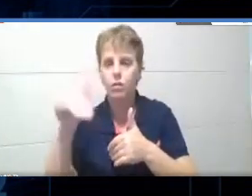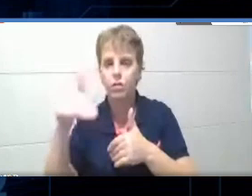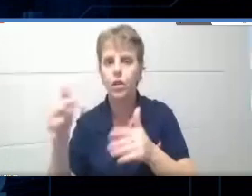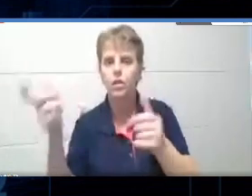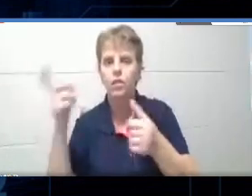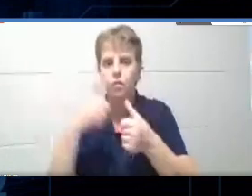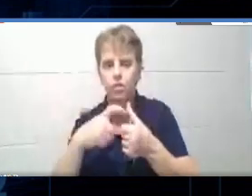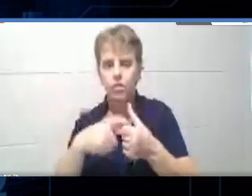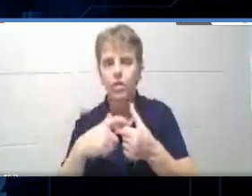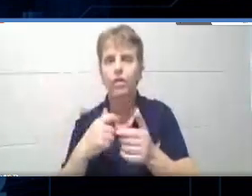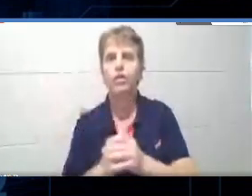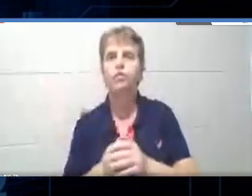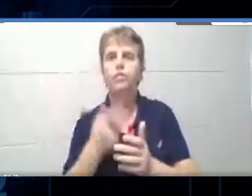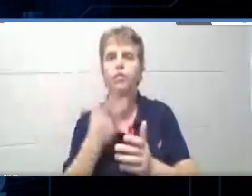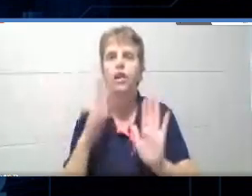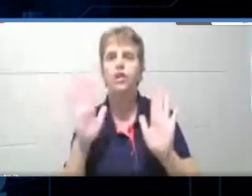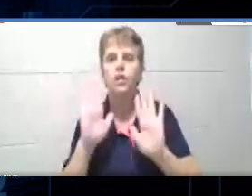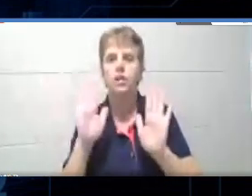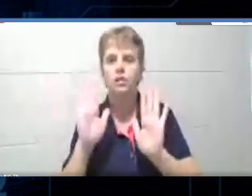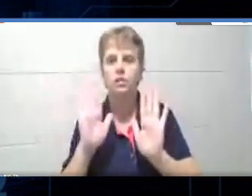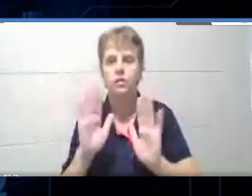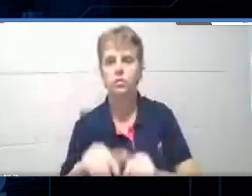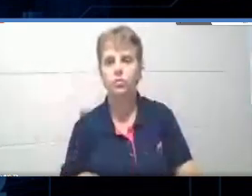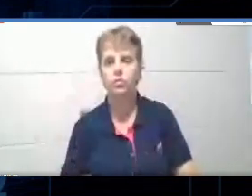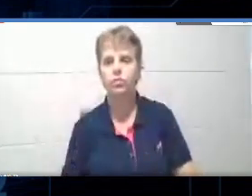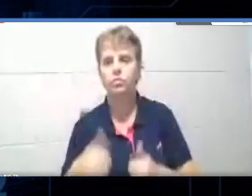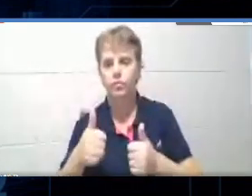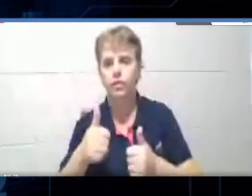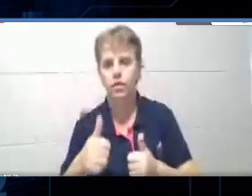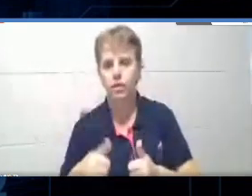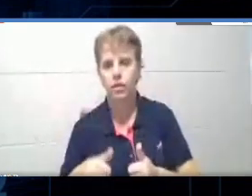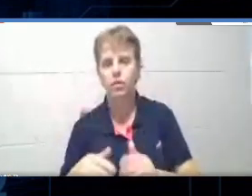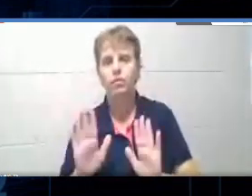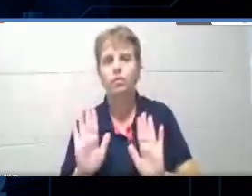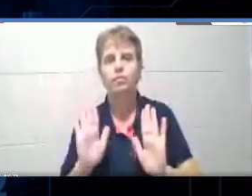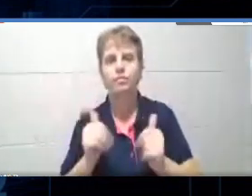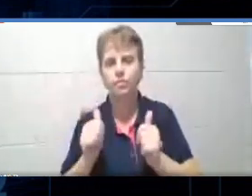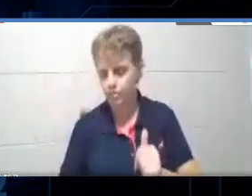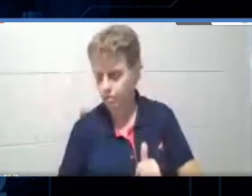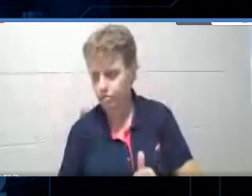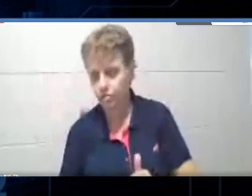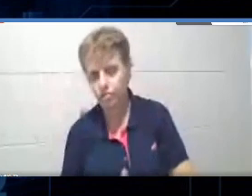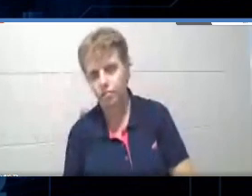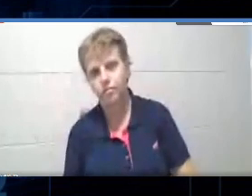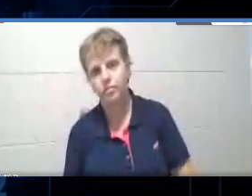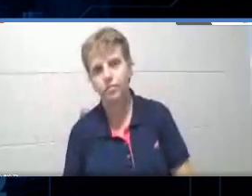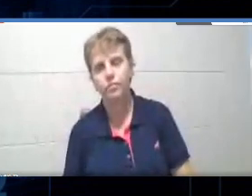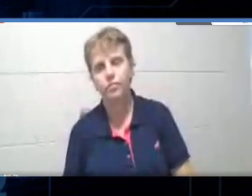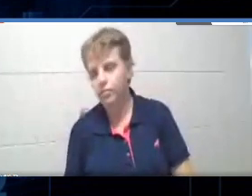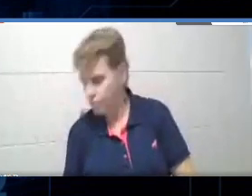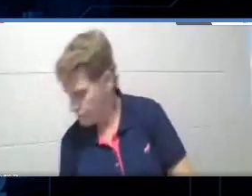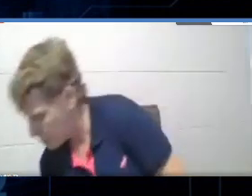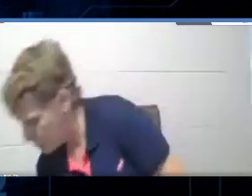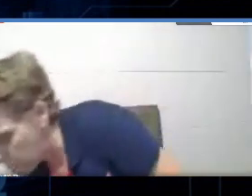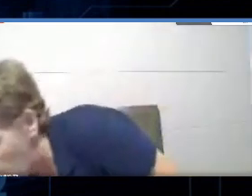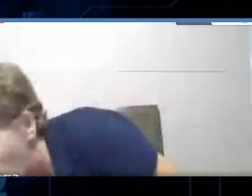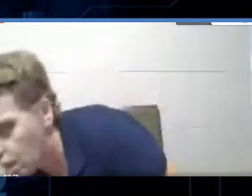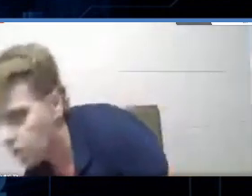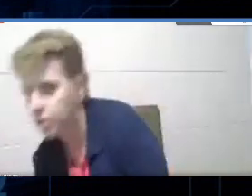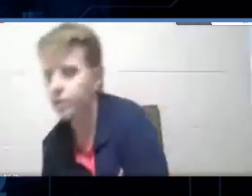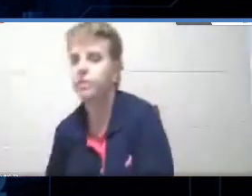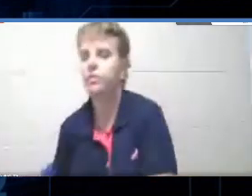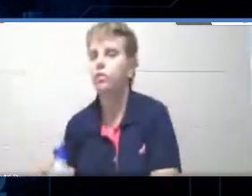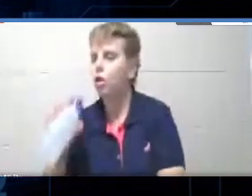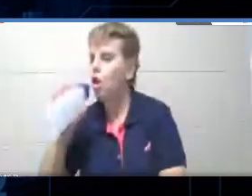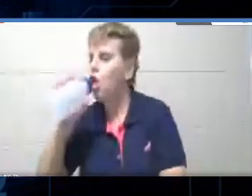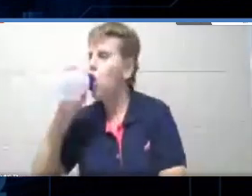volto pra dar um tchauzinho aqui pra vocês, tá bom? Beleza? Tudo bem? Luiz tá me ouvindo? Tudo certo? Tá por aí,